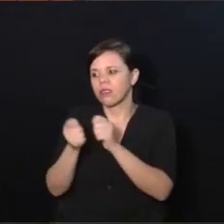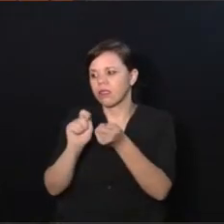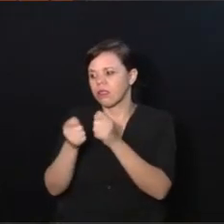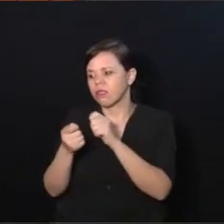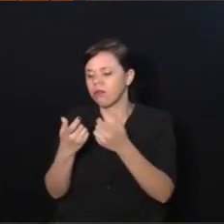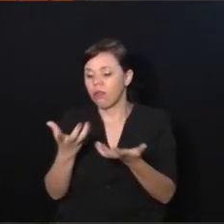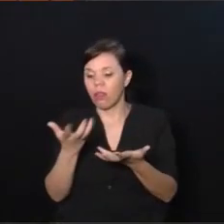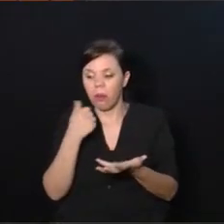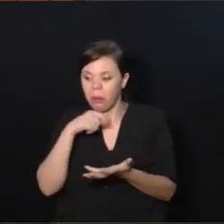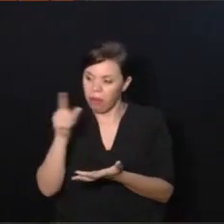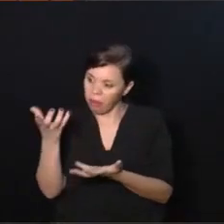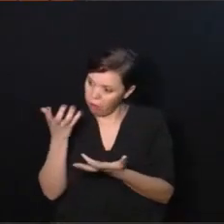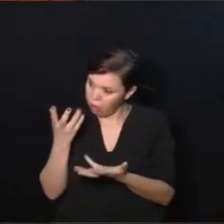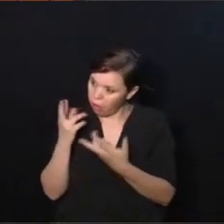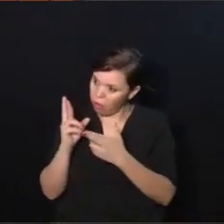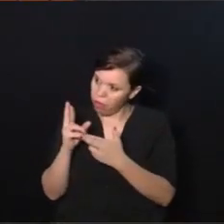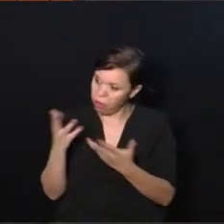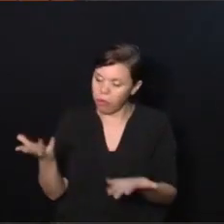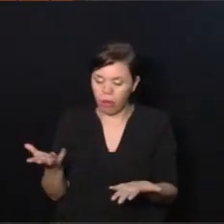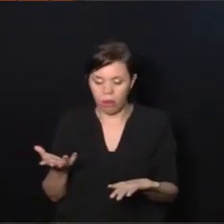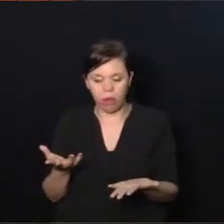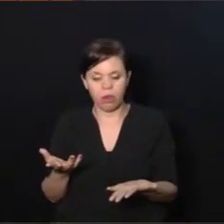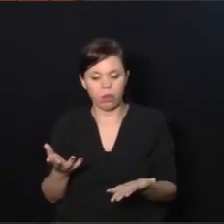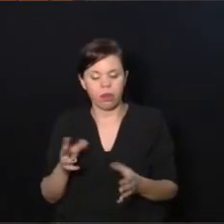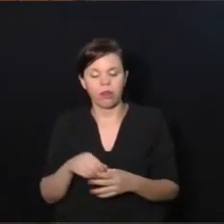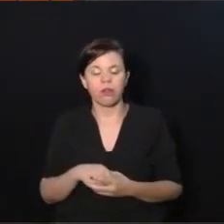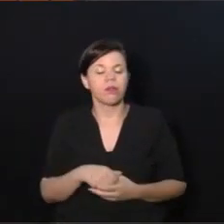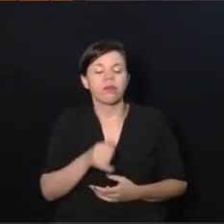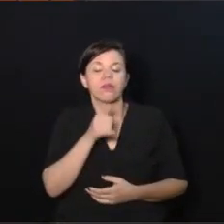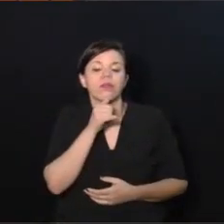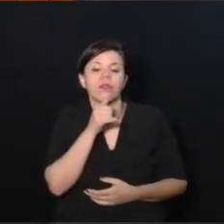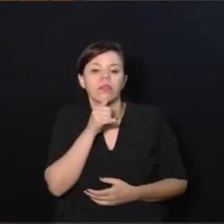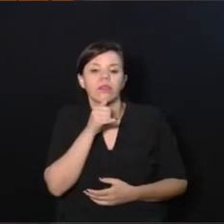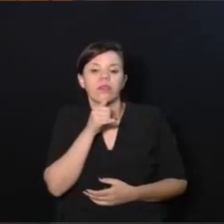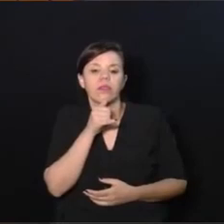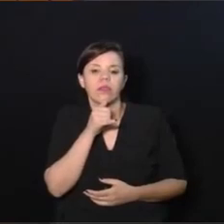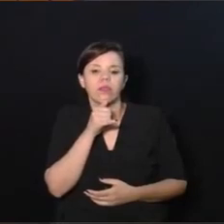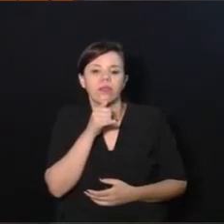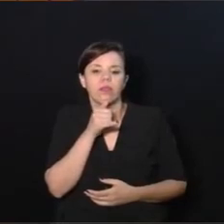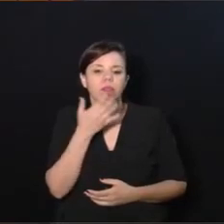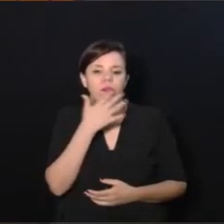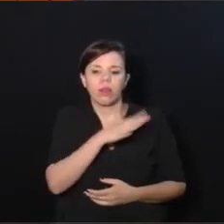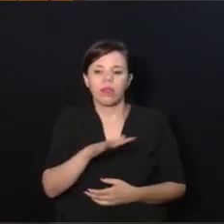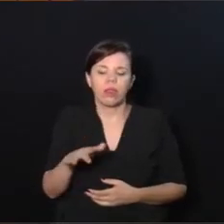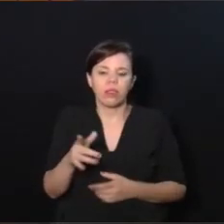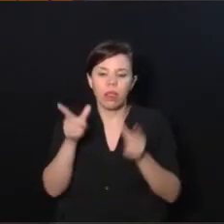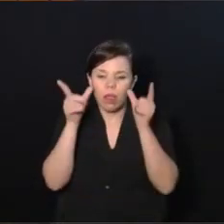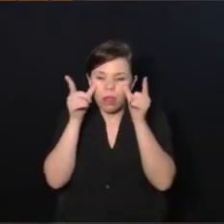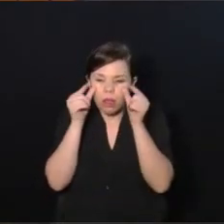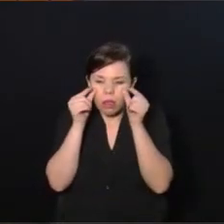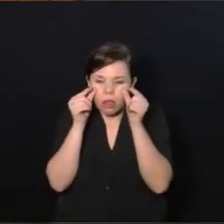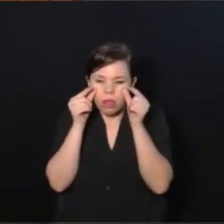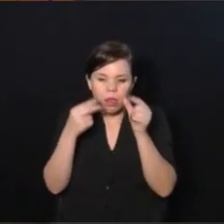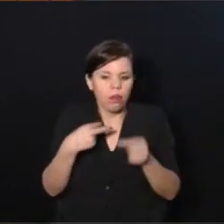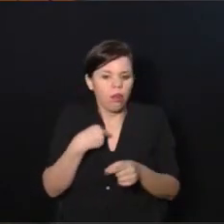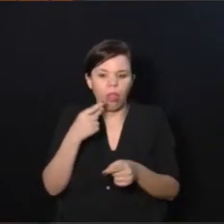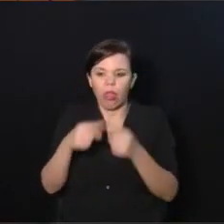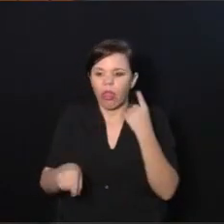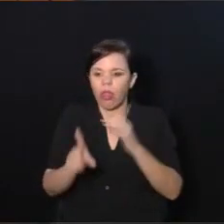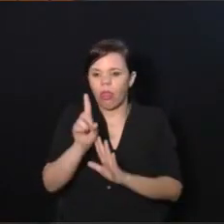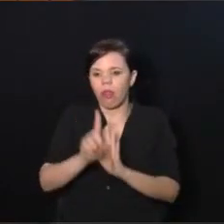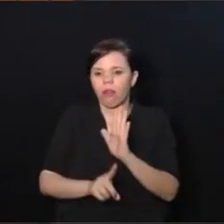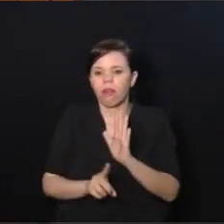quer, naquilo que a mãe espera. Por exemplo, uma criança com baixa visão não tem o direito de usar uma bengala porque a mãe tem